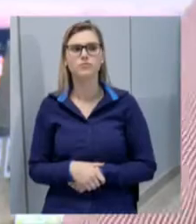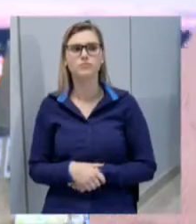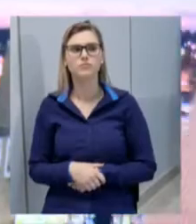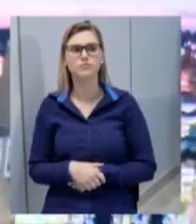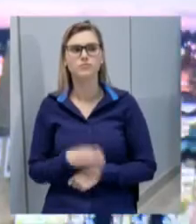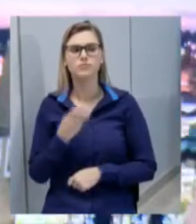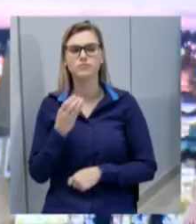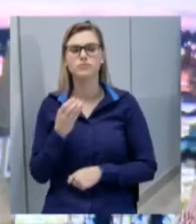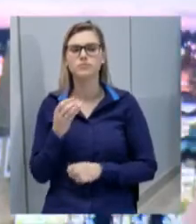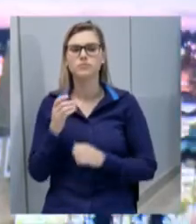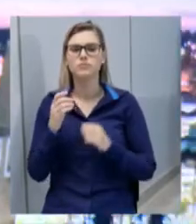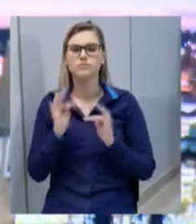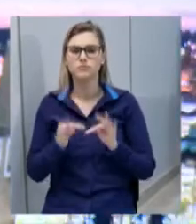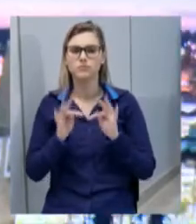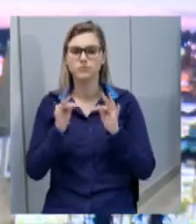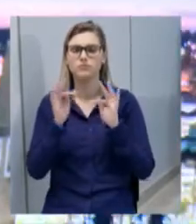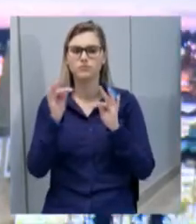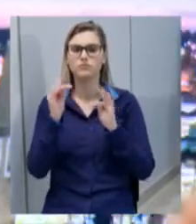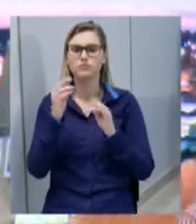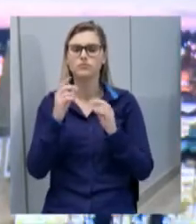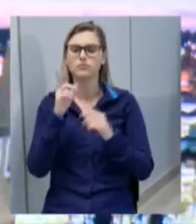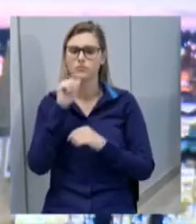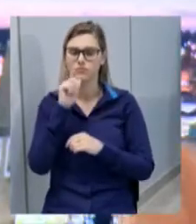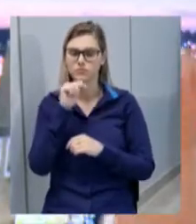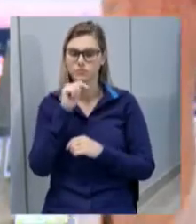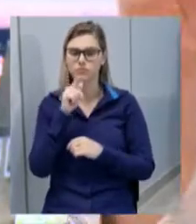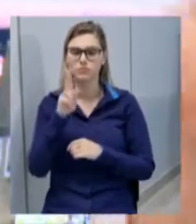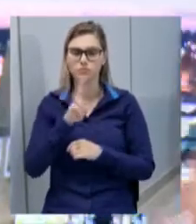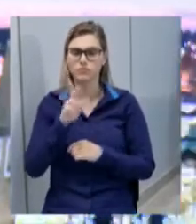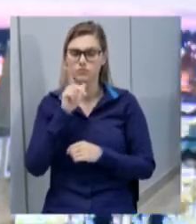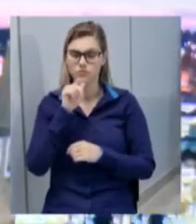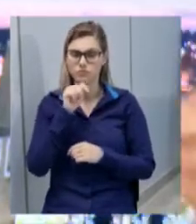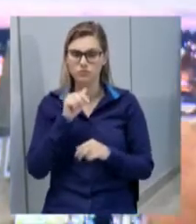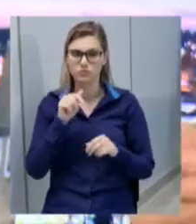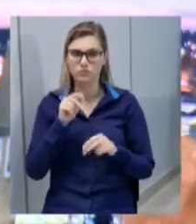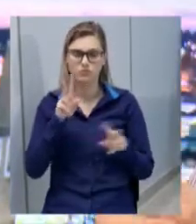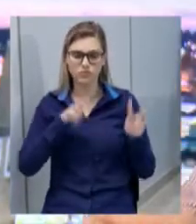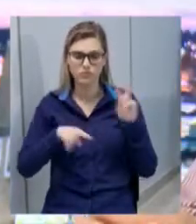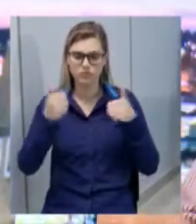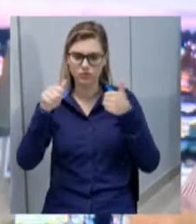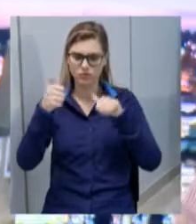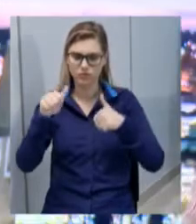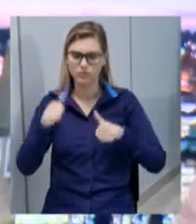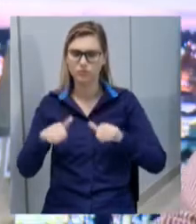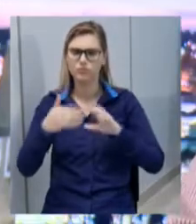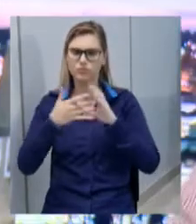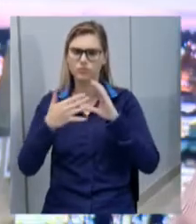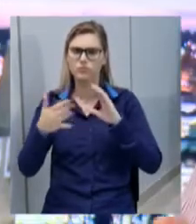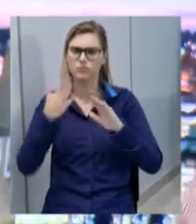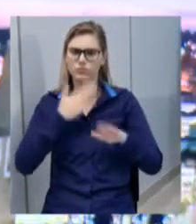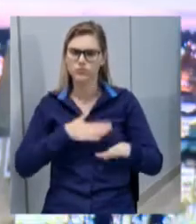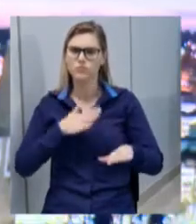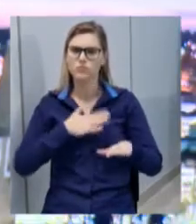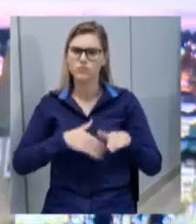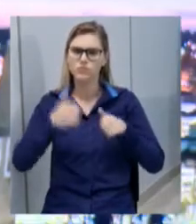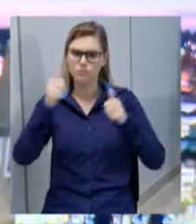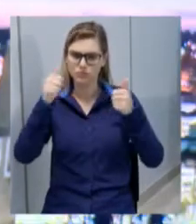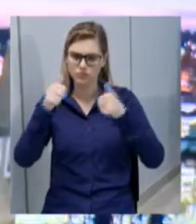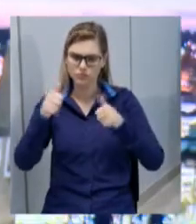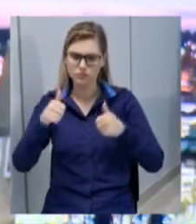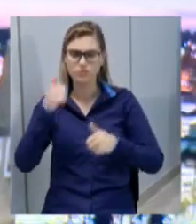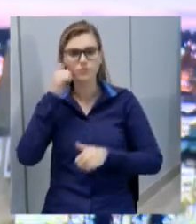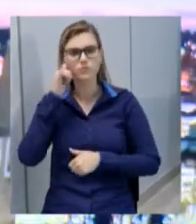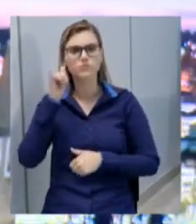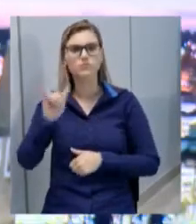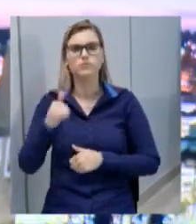da Diretoria de Recursos Hídricos do Estado de Santa Catarina tenho certeza que avaliou com maior critério e cautela para evitar qualquer tipo